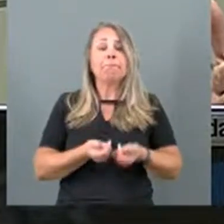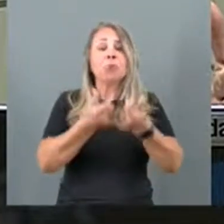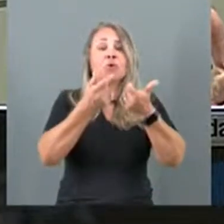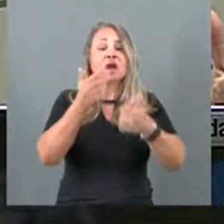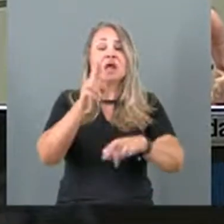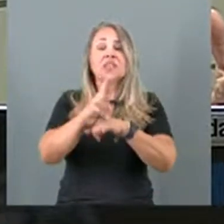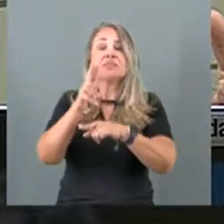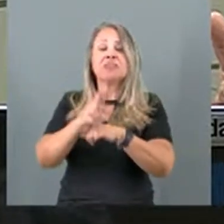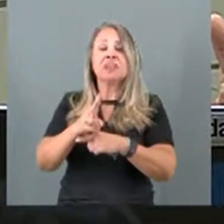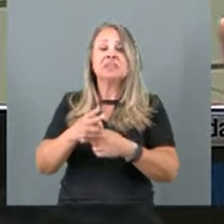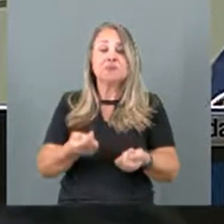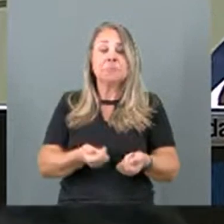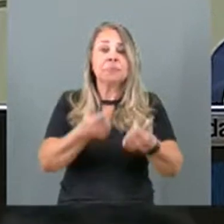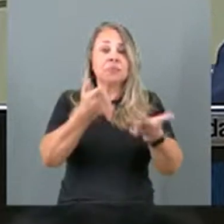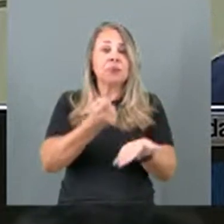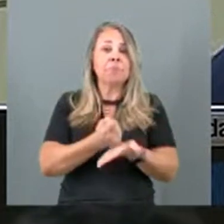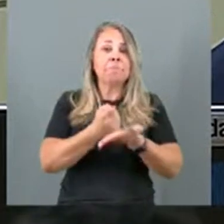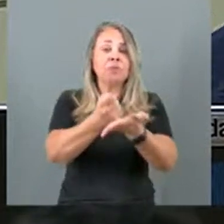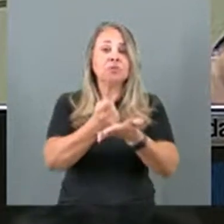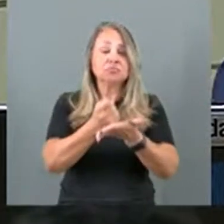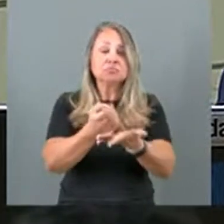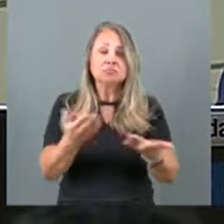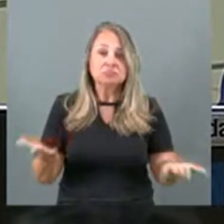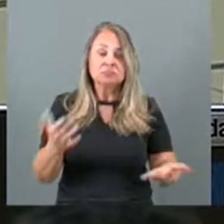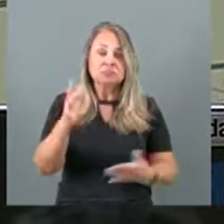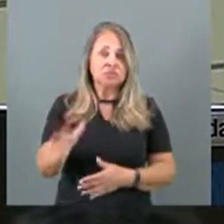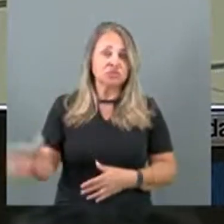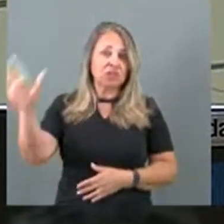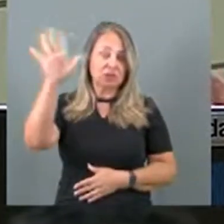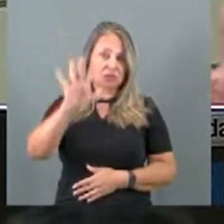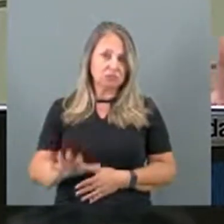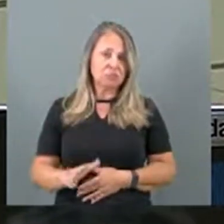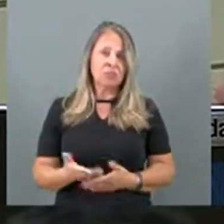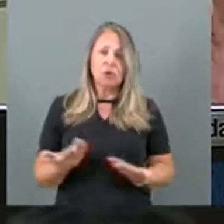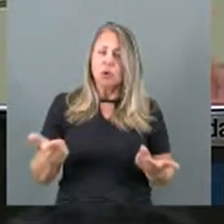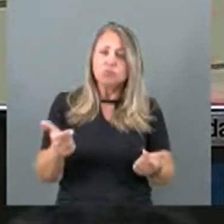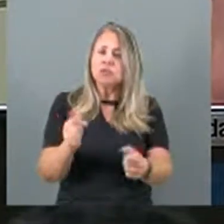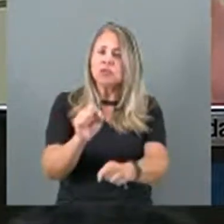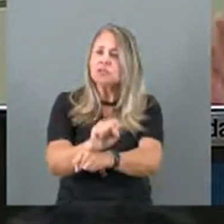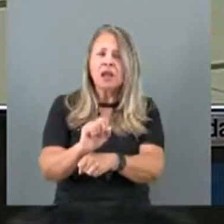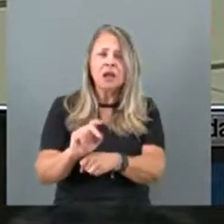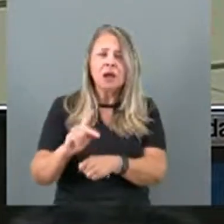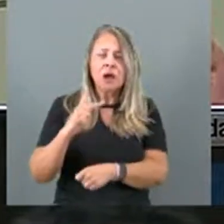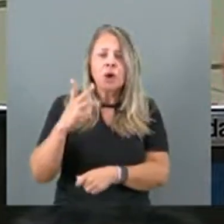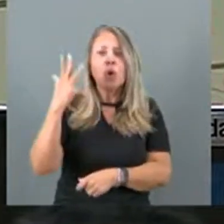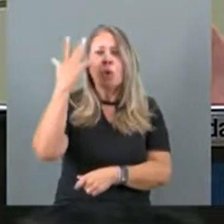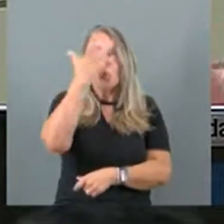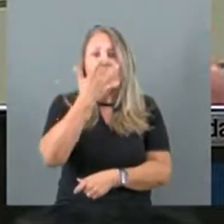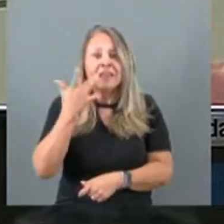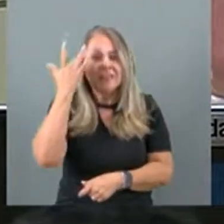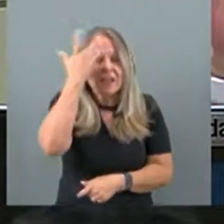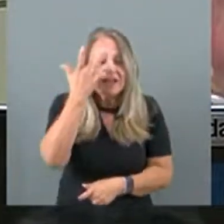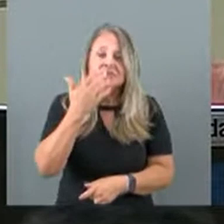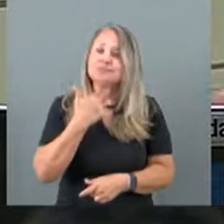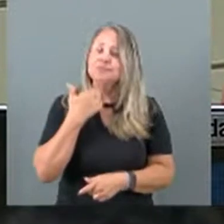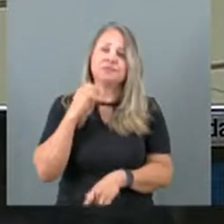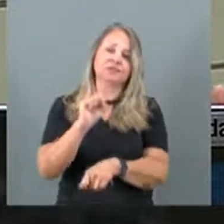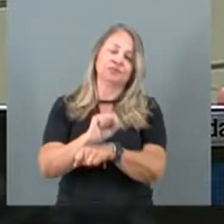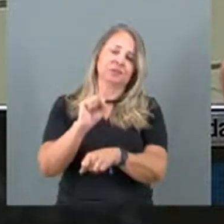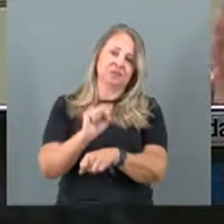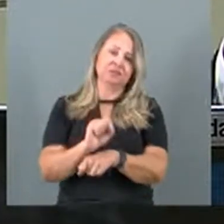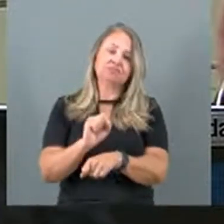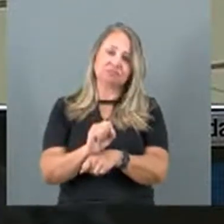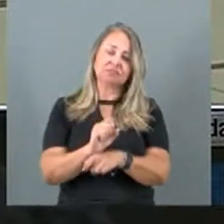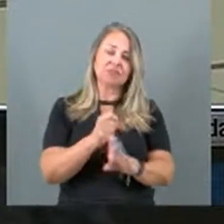apoio de uma forma geral. Então não tem o que esperar. O Haddad não pode... A Anatel tira essas bets